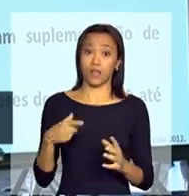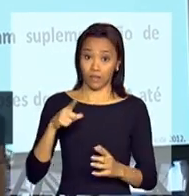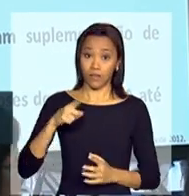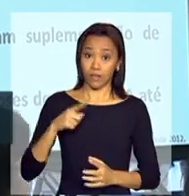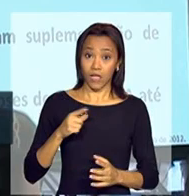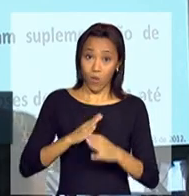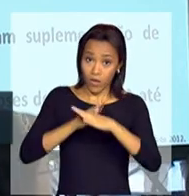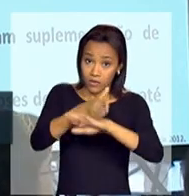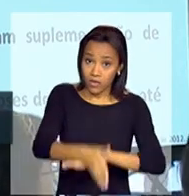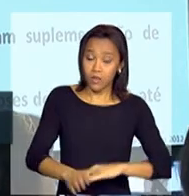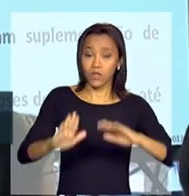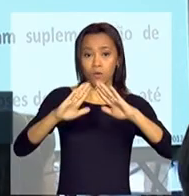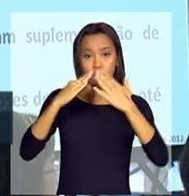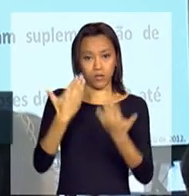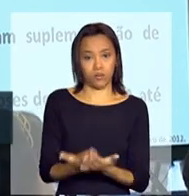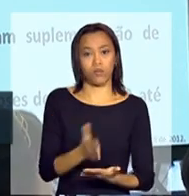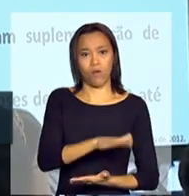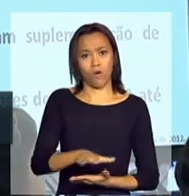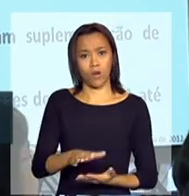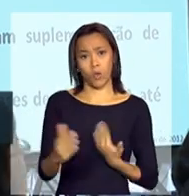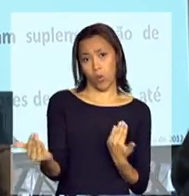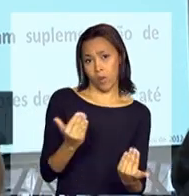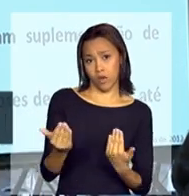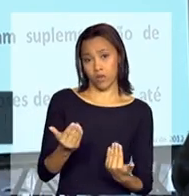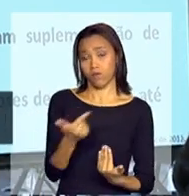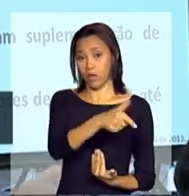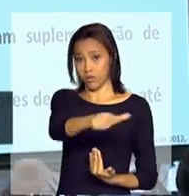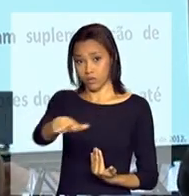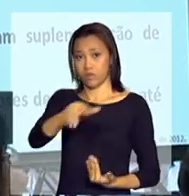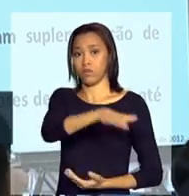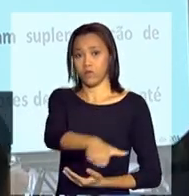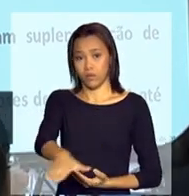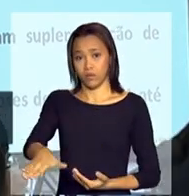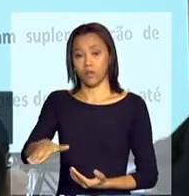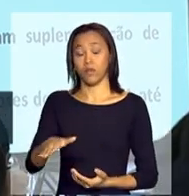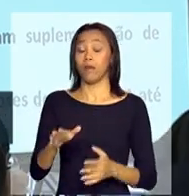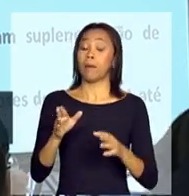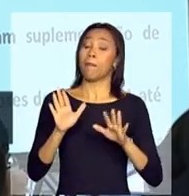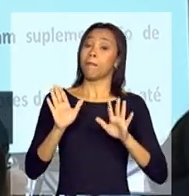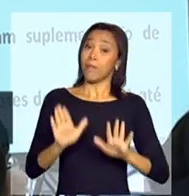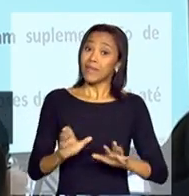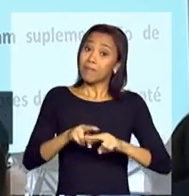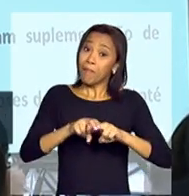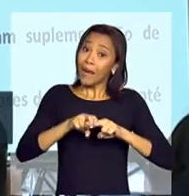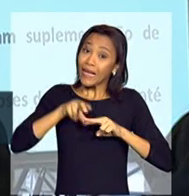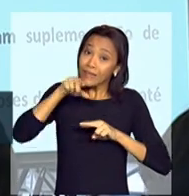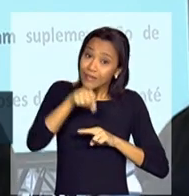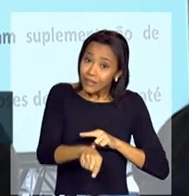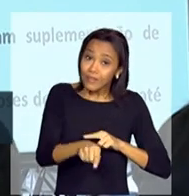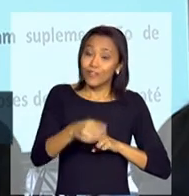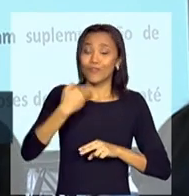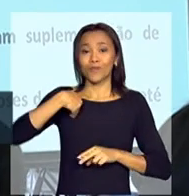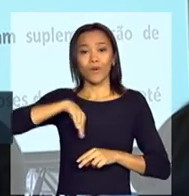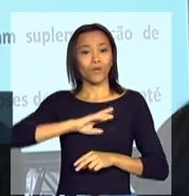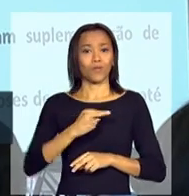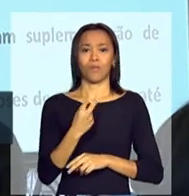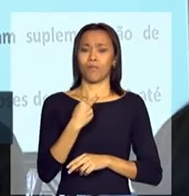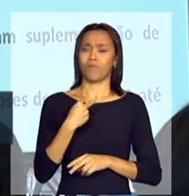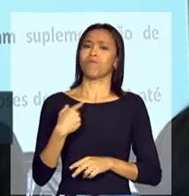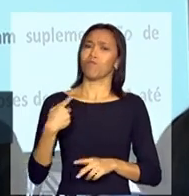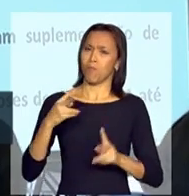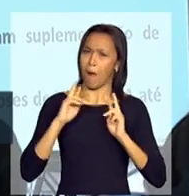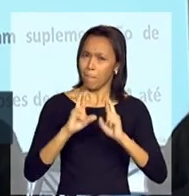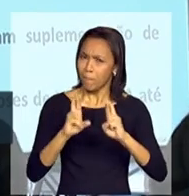do acesso à creche do que as outras crianças. Para isso, nós não podemos, estamos apostando